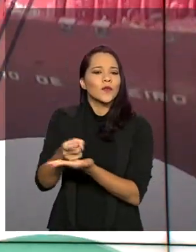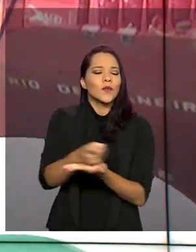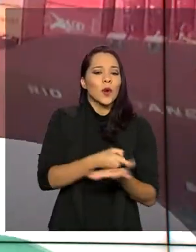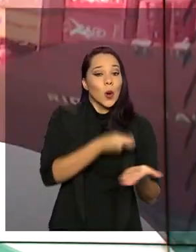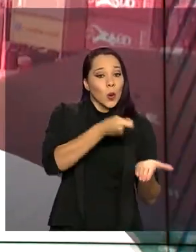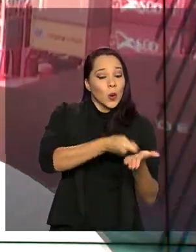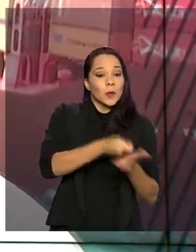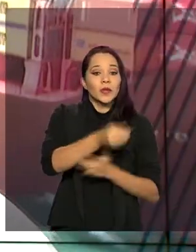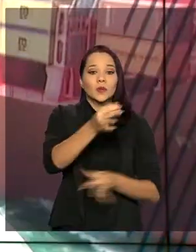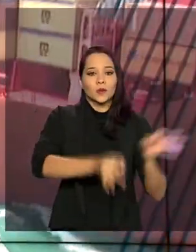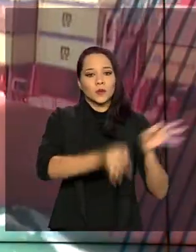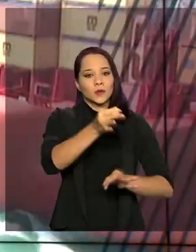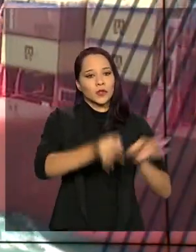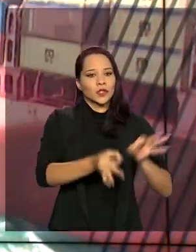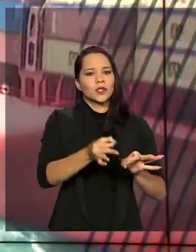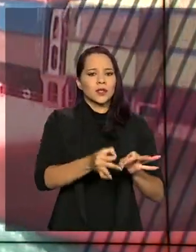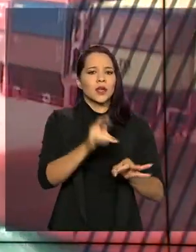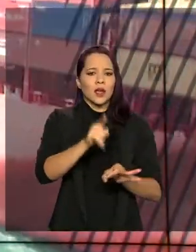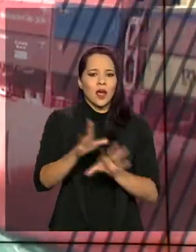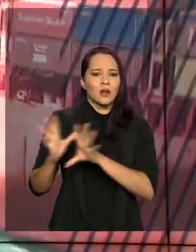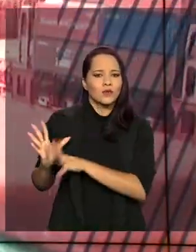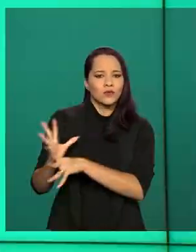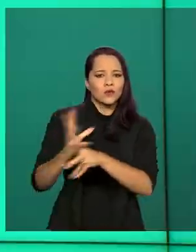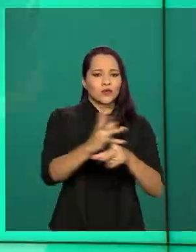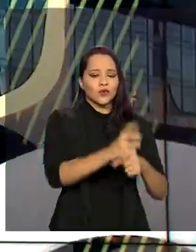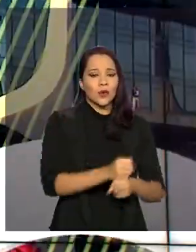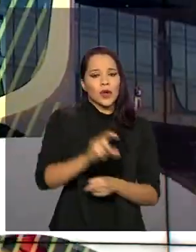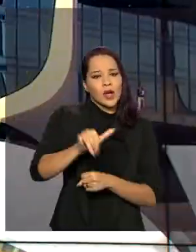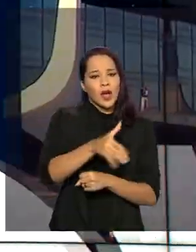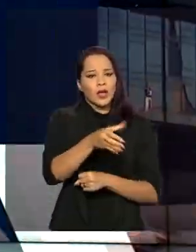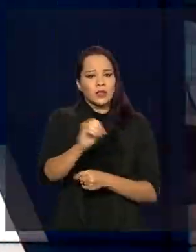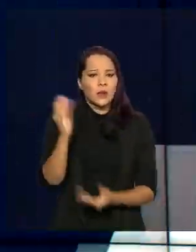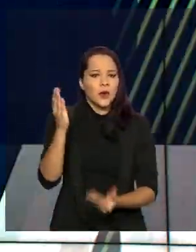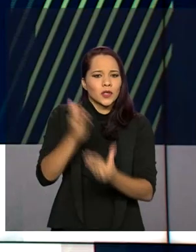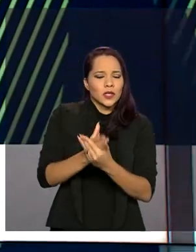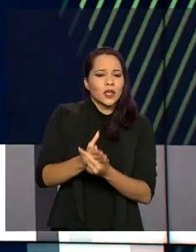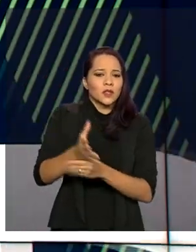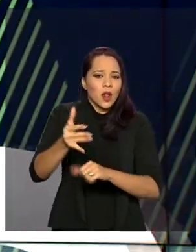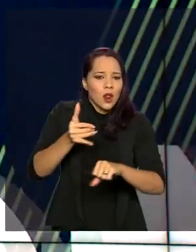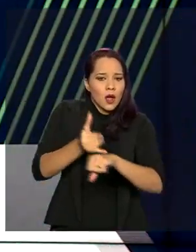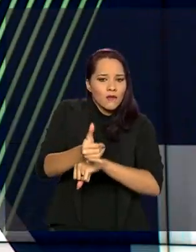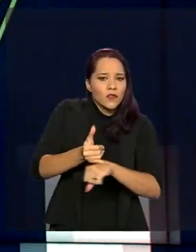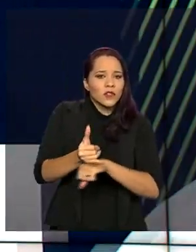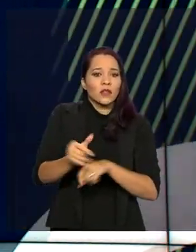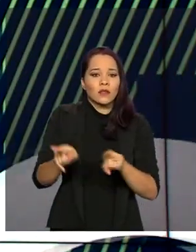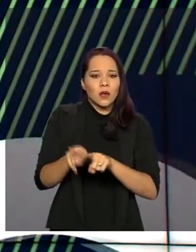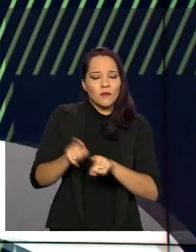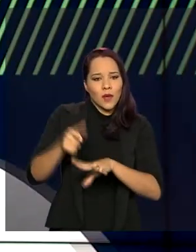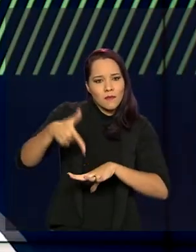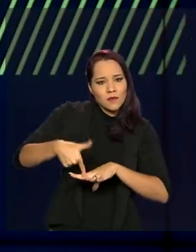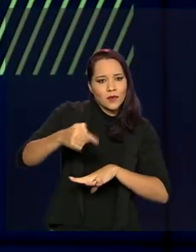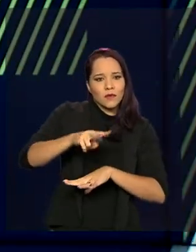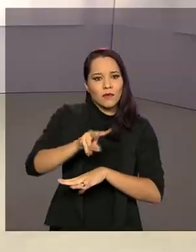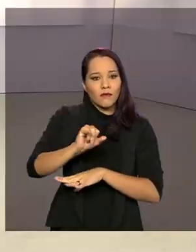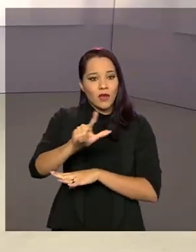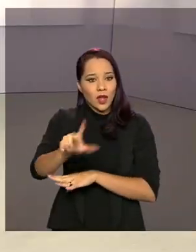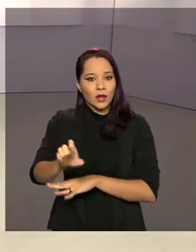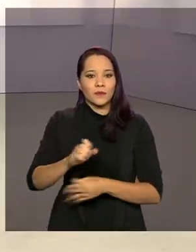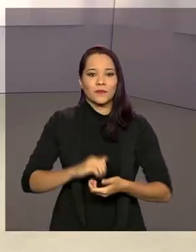cobranças judiciais. Fazem parte do montante ações no âmbito da Lava Jato e com a mineradora Vale.